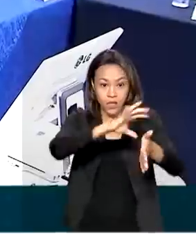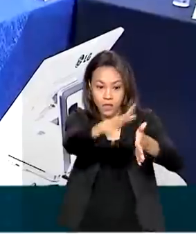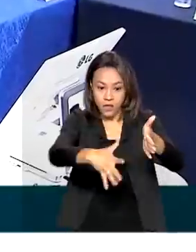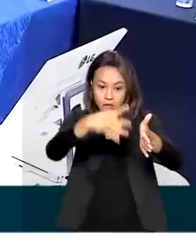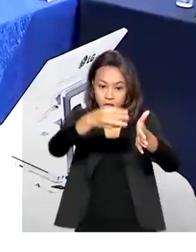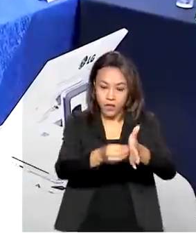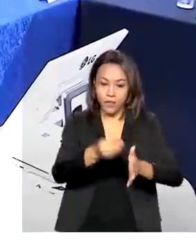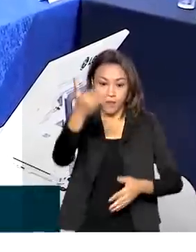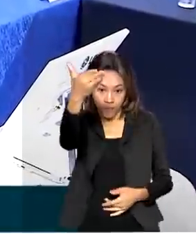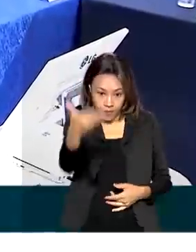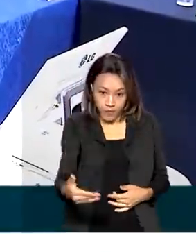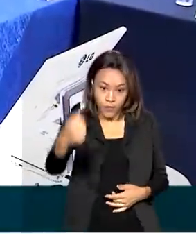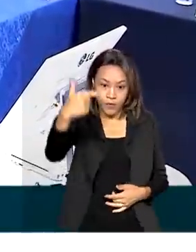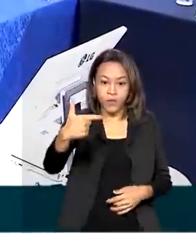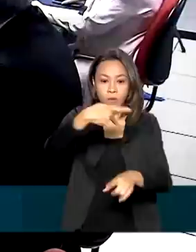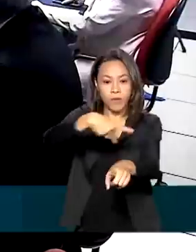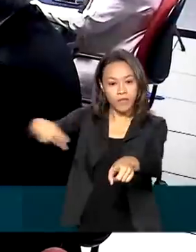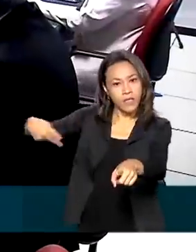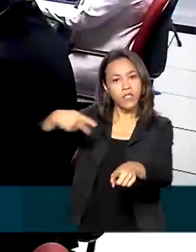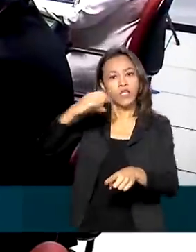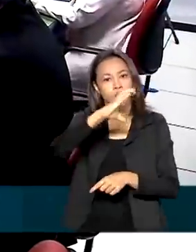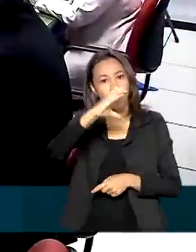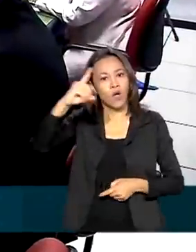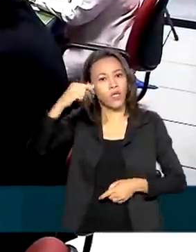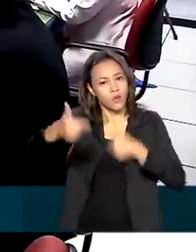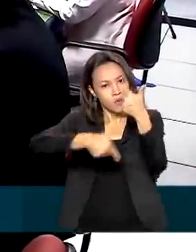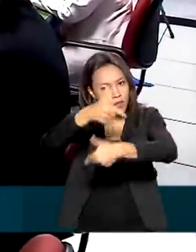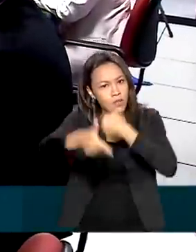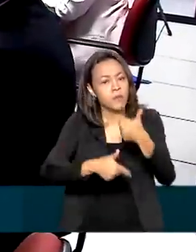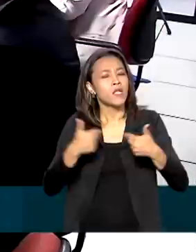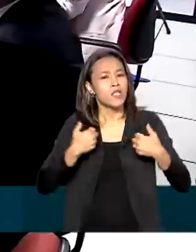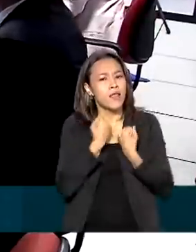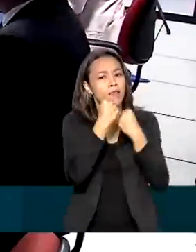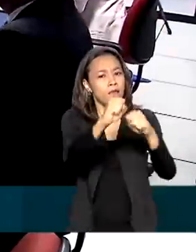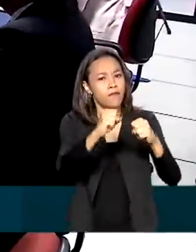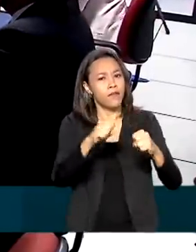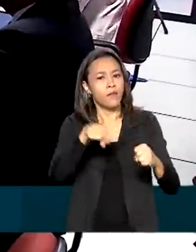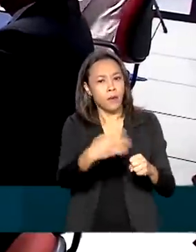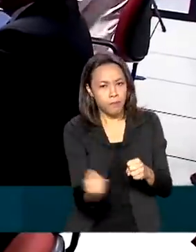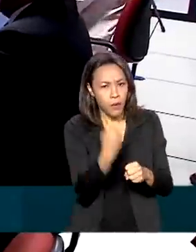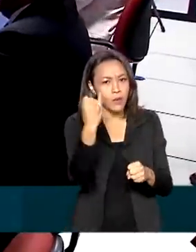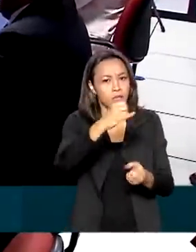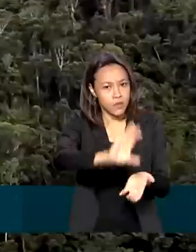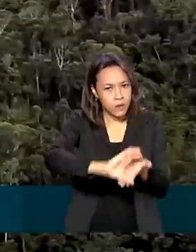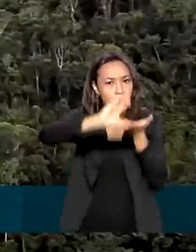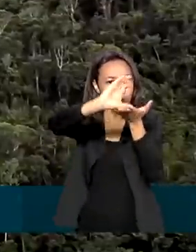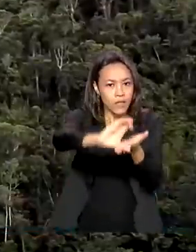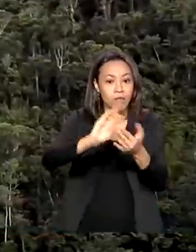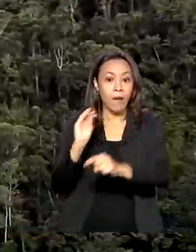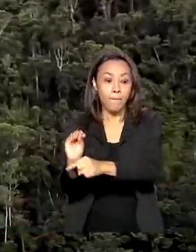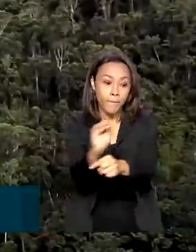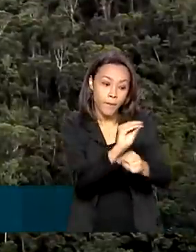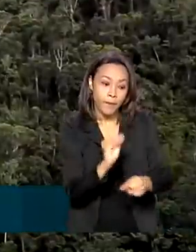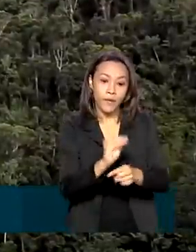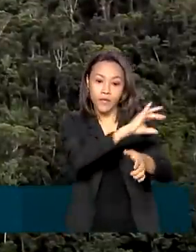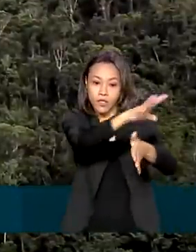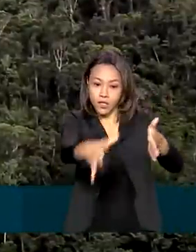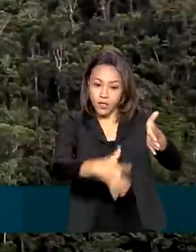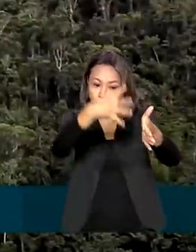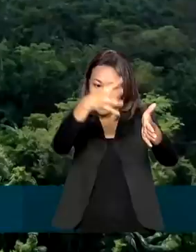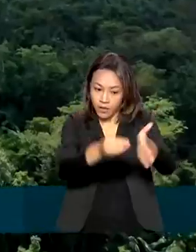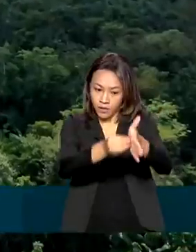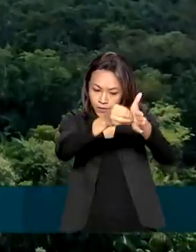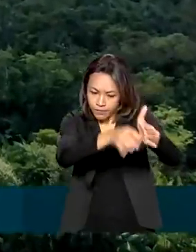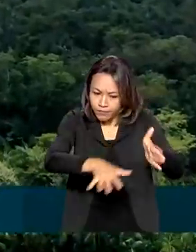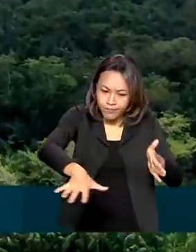-presidente, que coordena os trabalhos, defendeu a importância do órgão colegiado para a proteção do bioma onde se encontra a